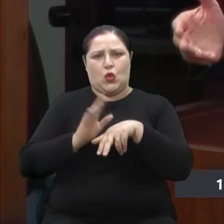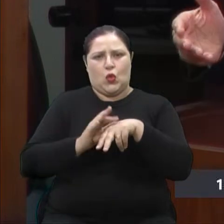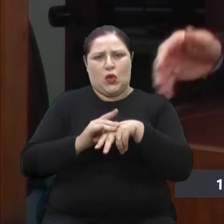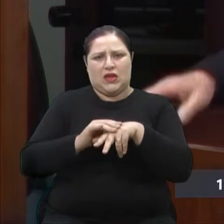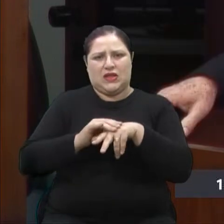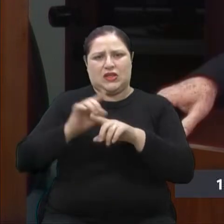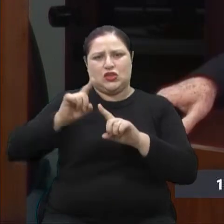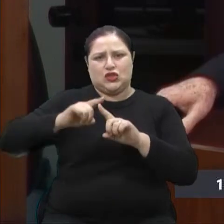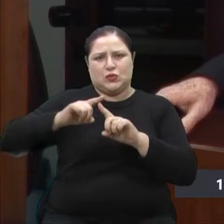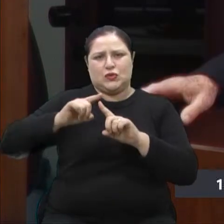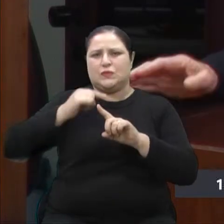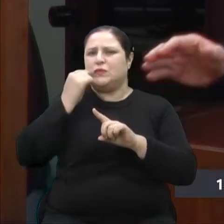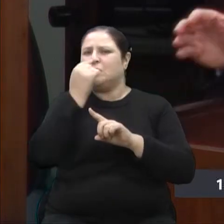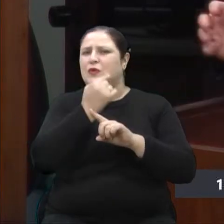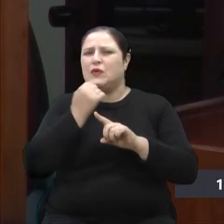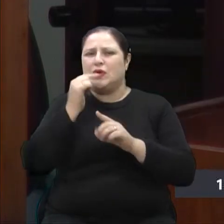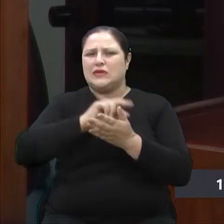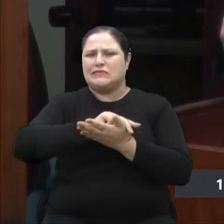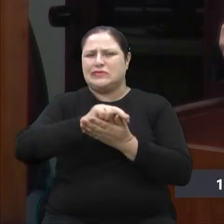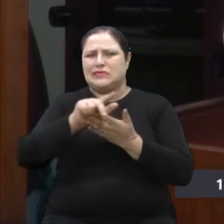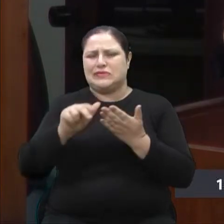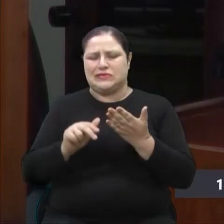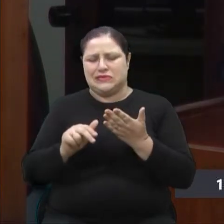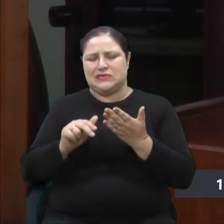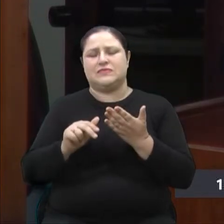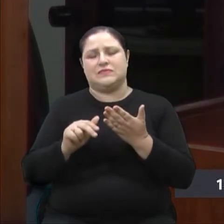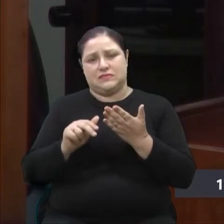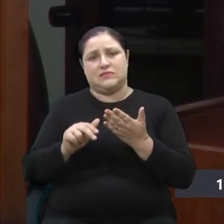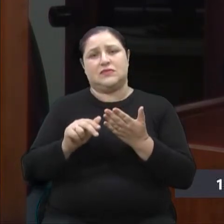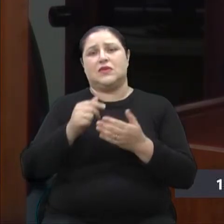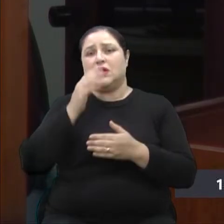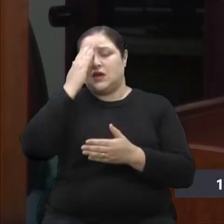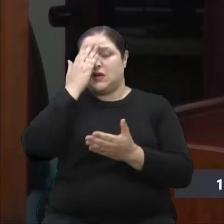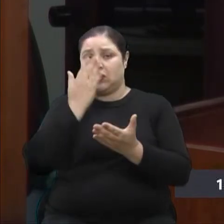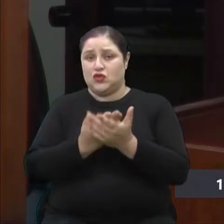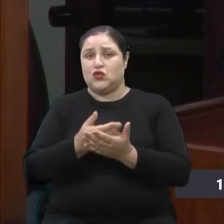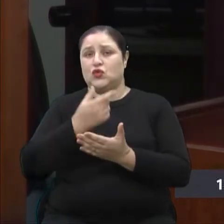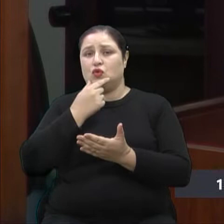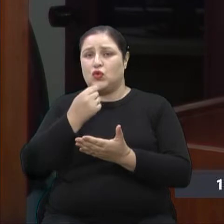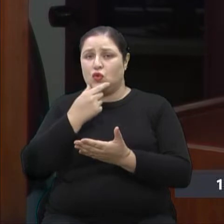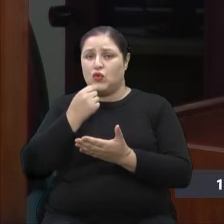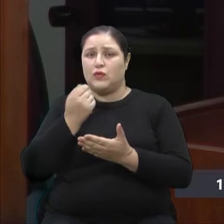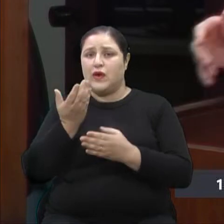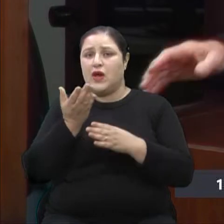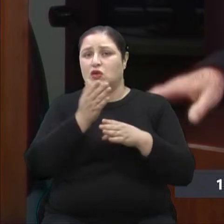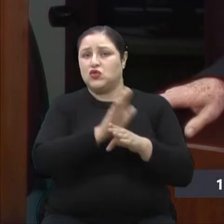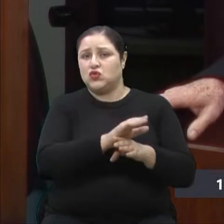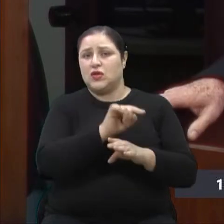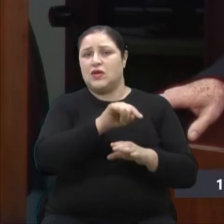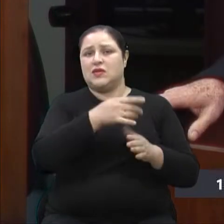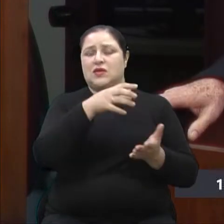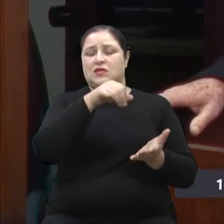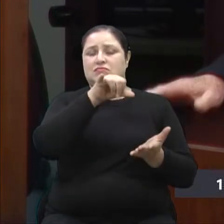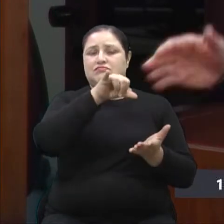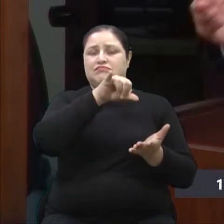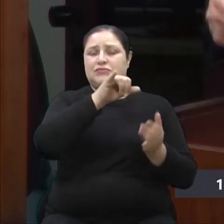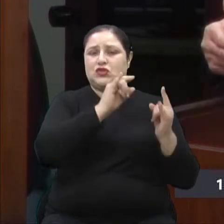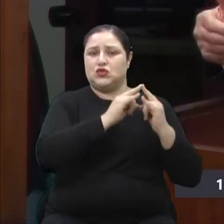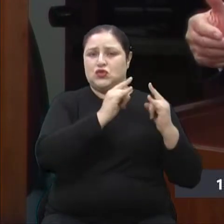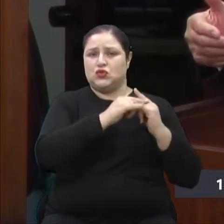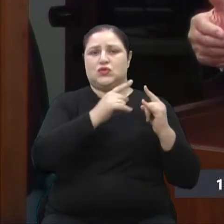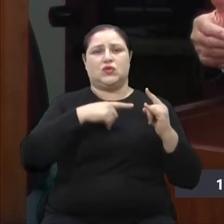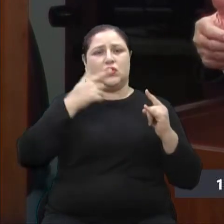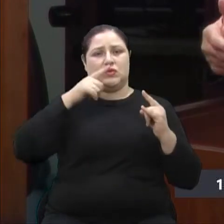contribuir para que esse instituto tenha o sucesso que, com certeza, terá. O